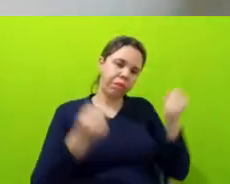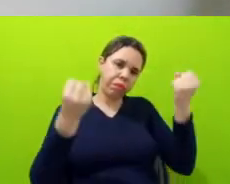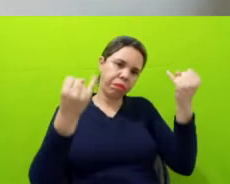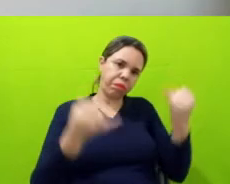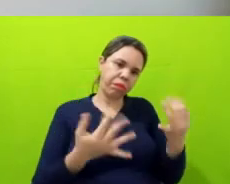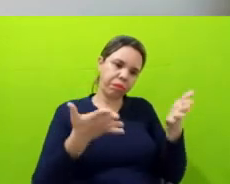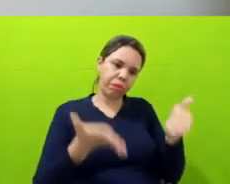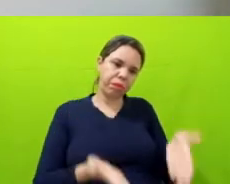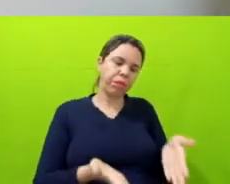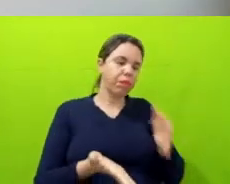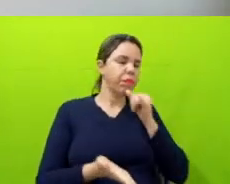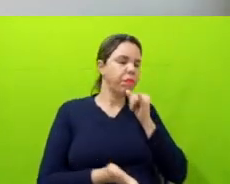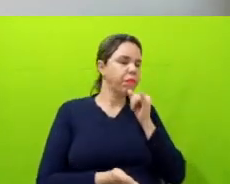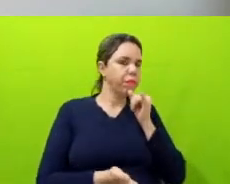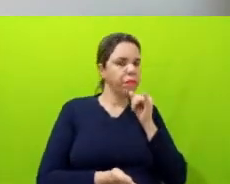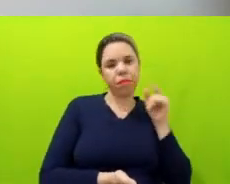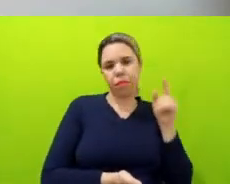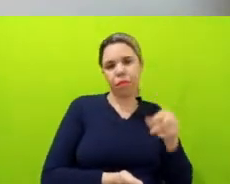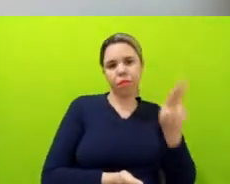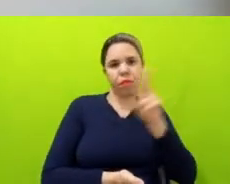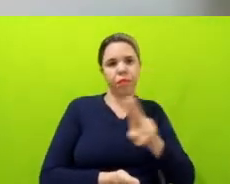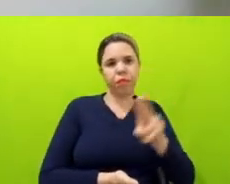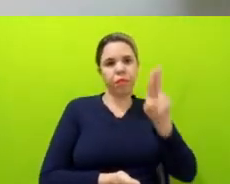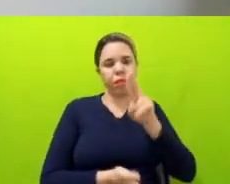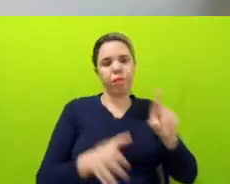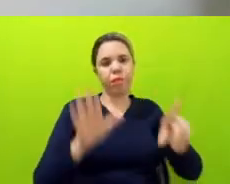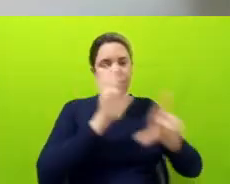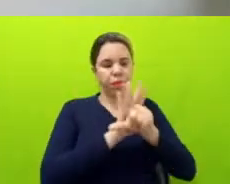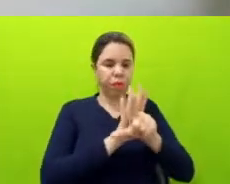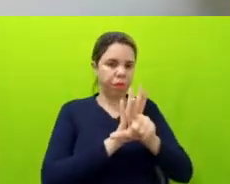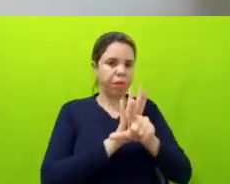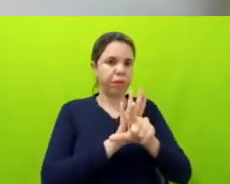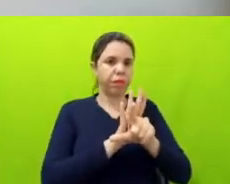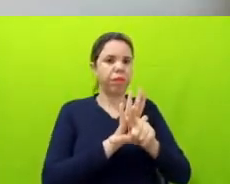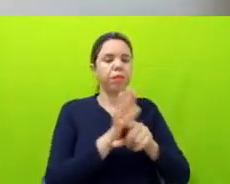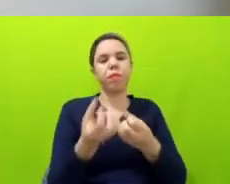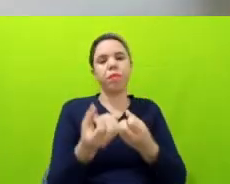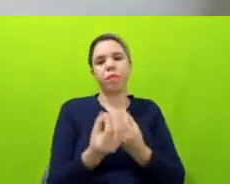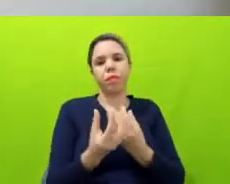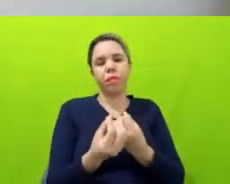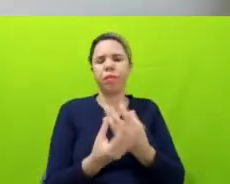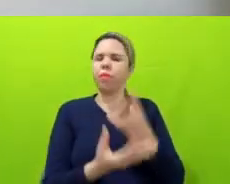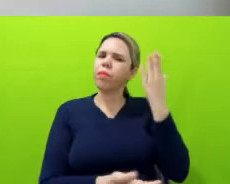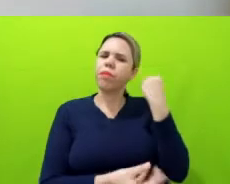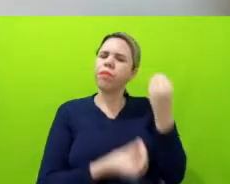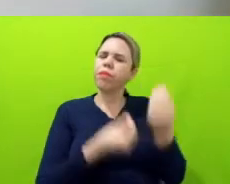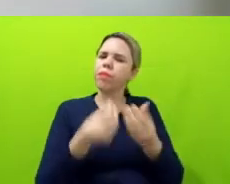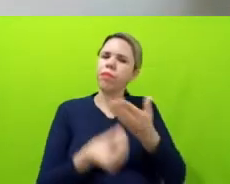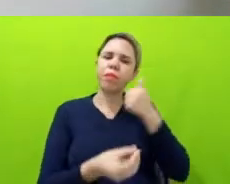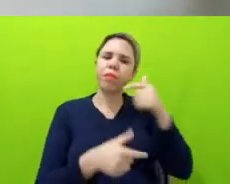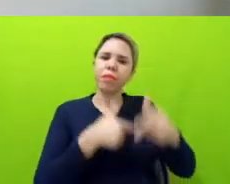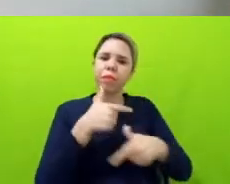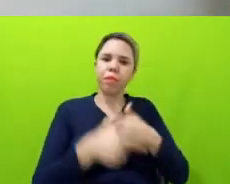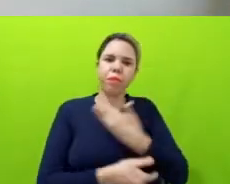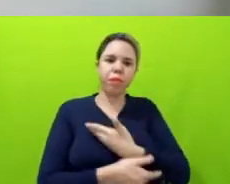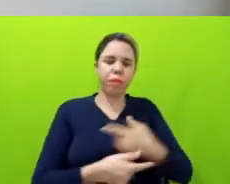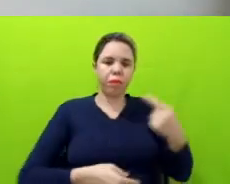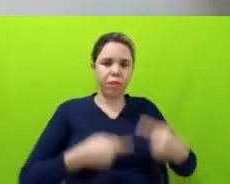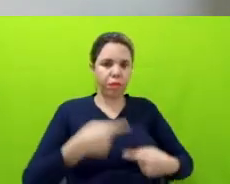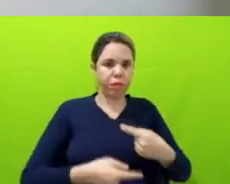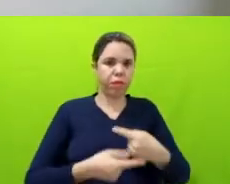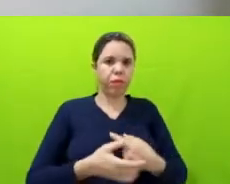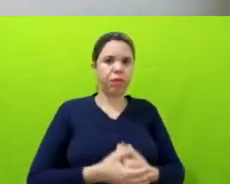relação ao uso da Lei de Acesso à Informação para compreender melhor a execução de política pública, né,